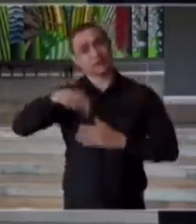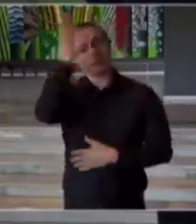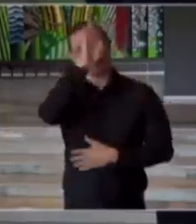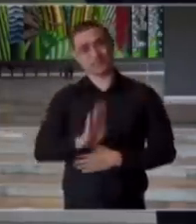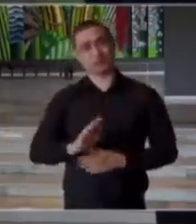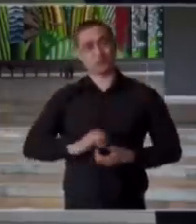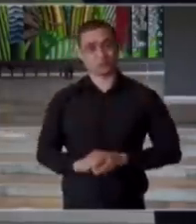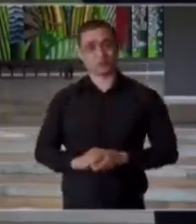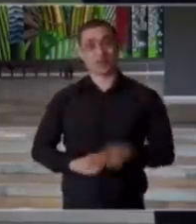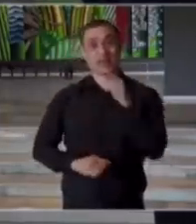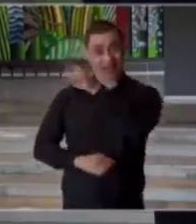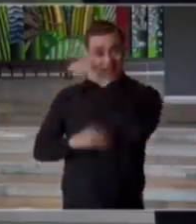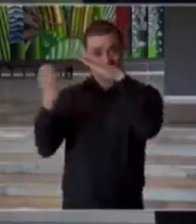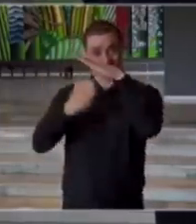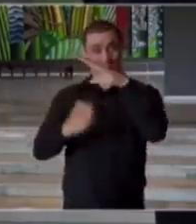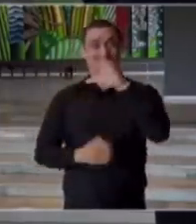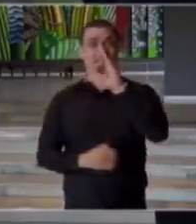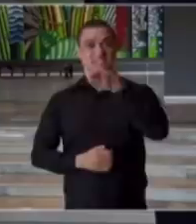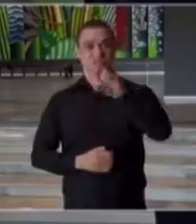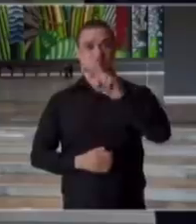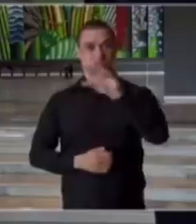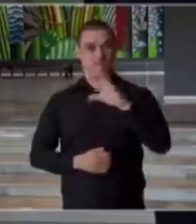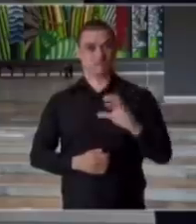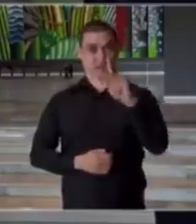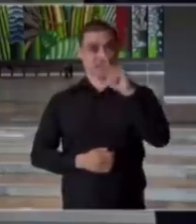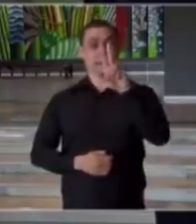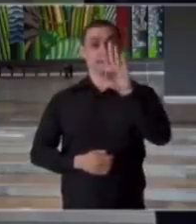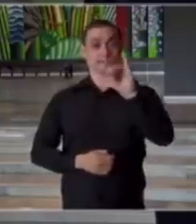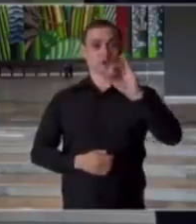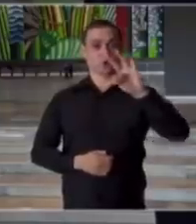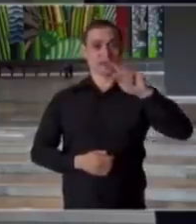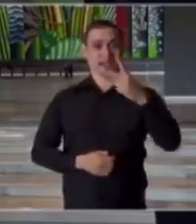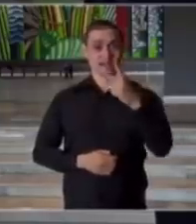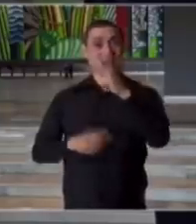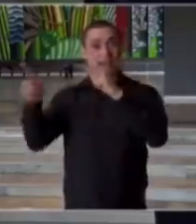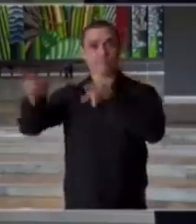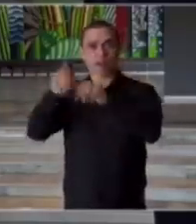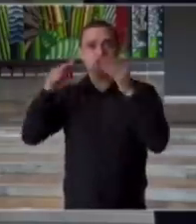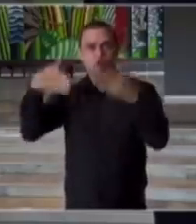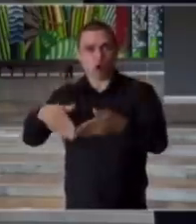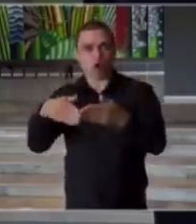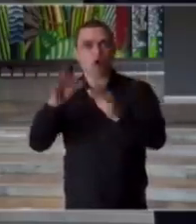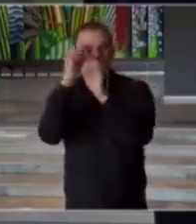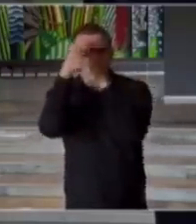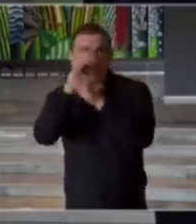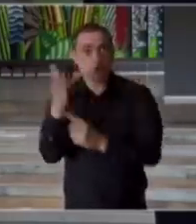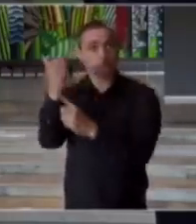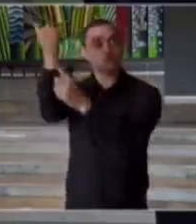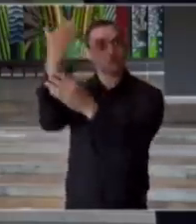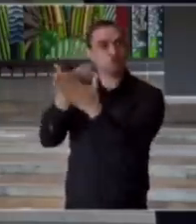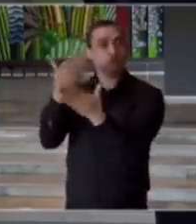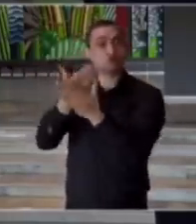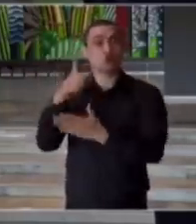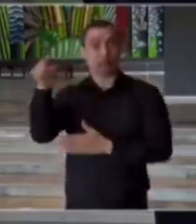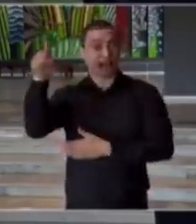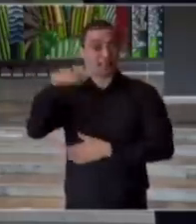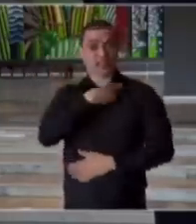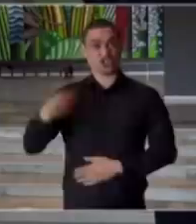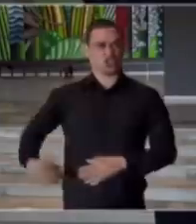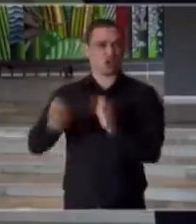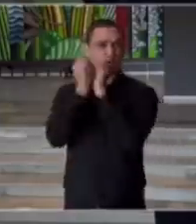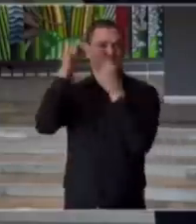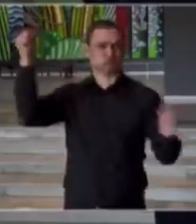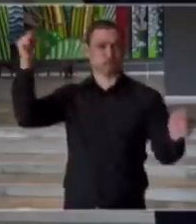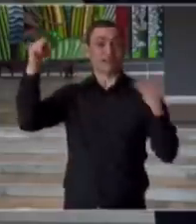A Sinovac Biotec é um gigante chinês da biotecnologia e um dos 10 laboratórios em todo o mundo que,